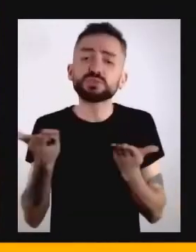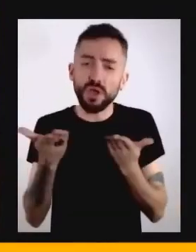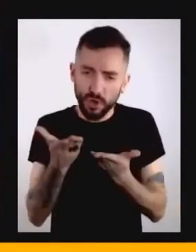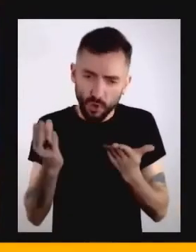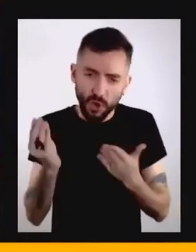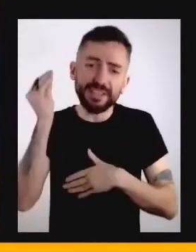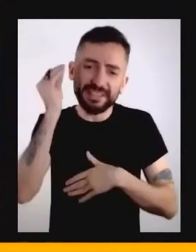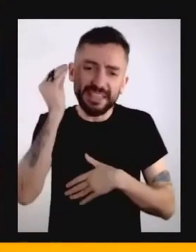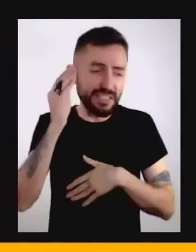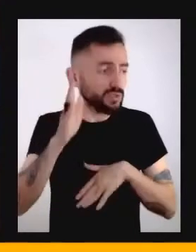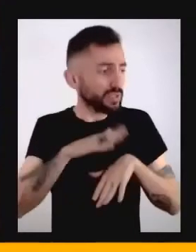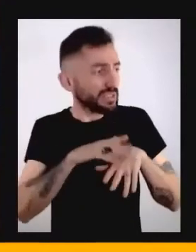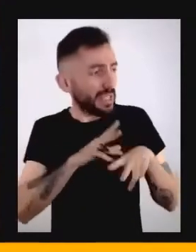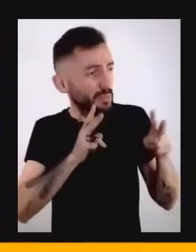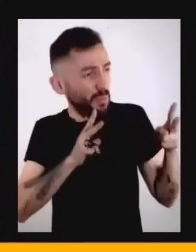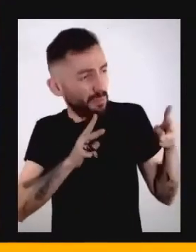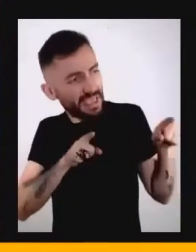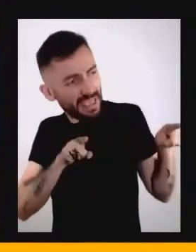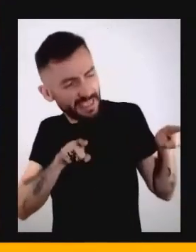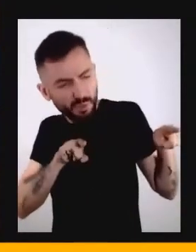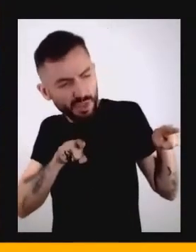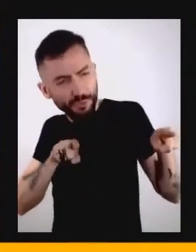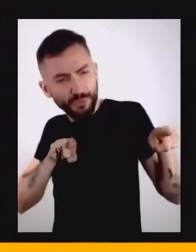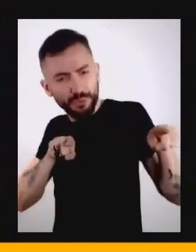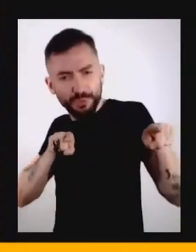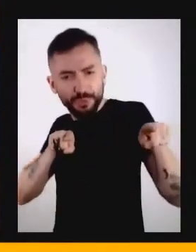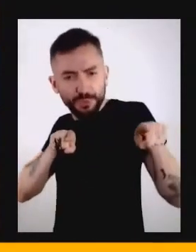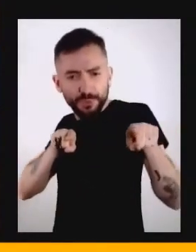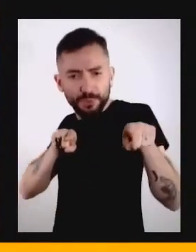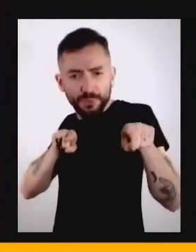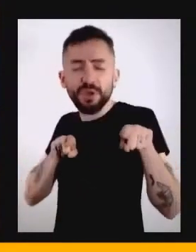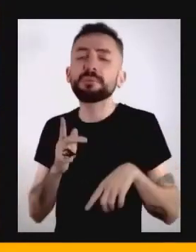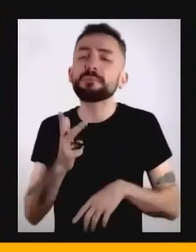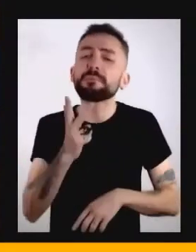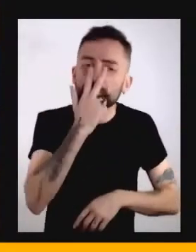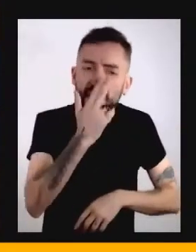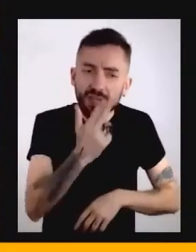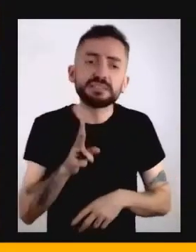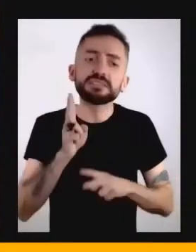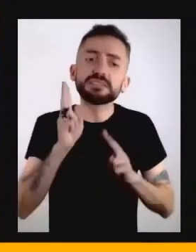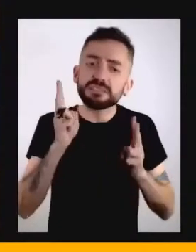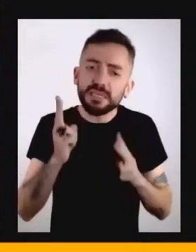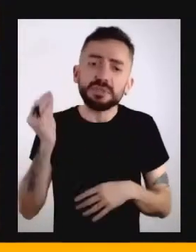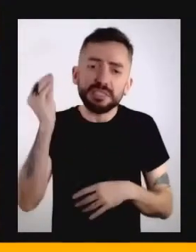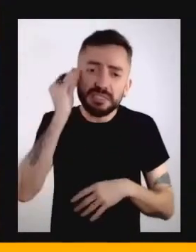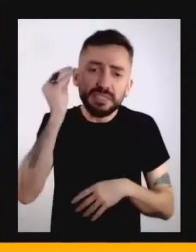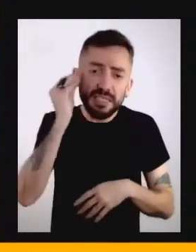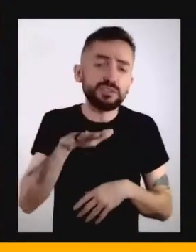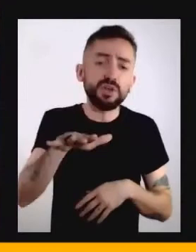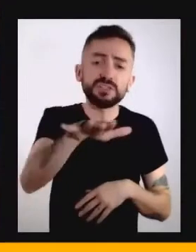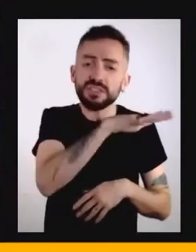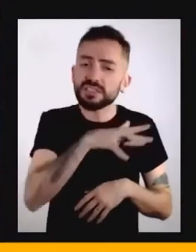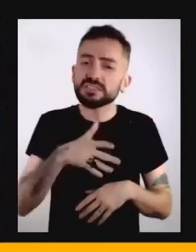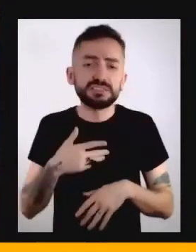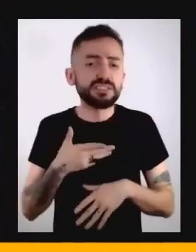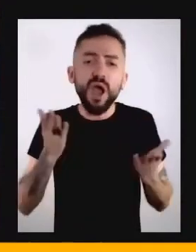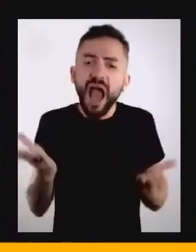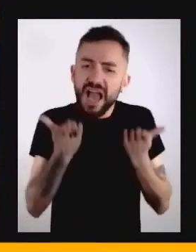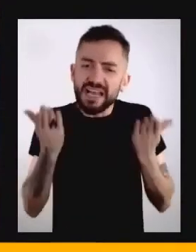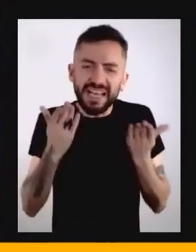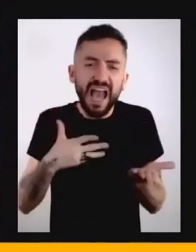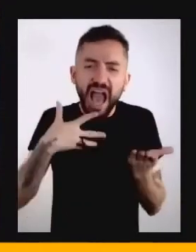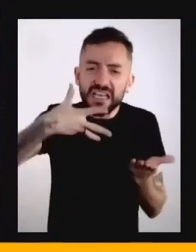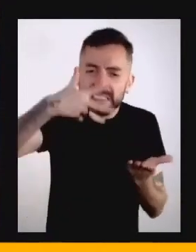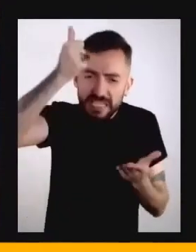vivendo, a gente passa por uma série de ciclos de aceleração social. Esses ciclos em que a